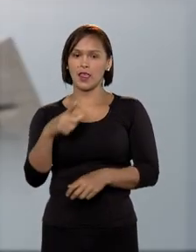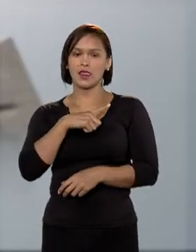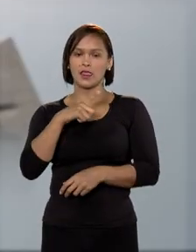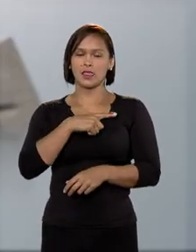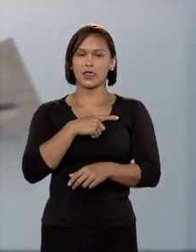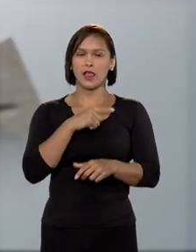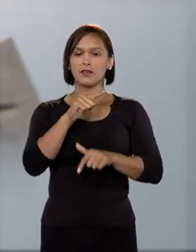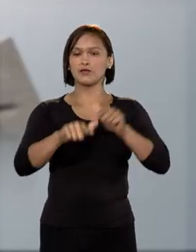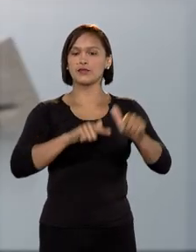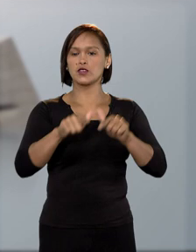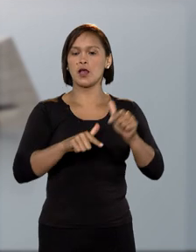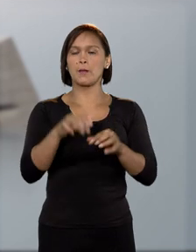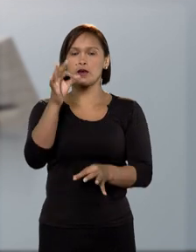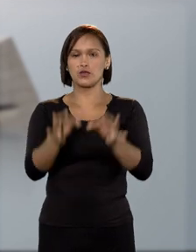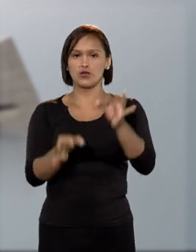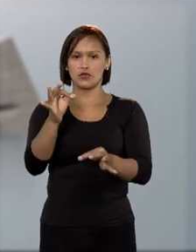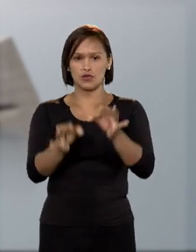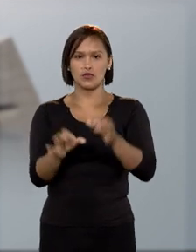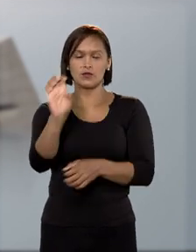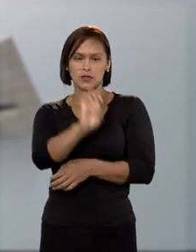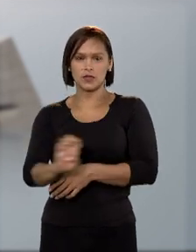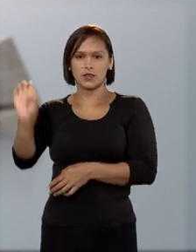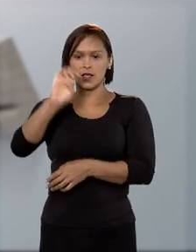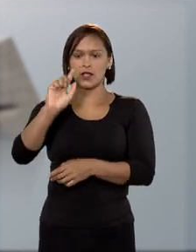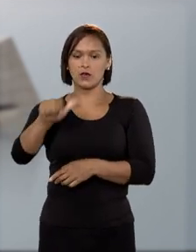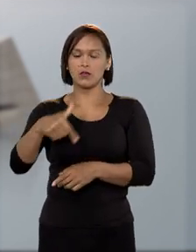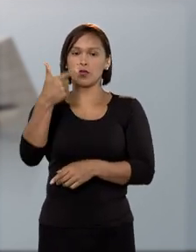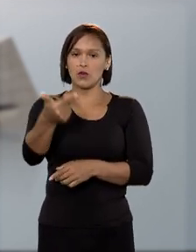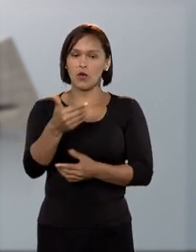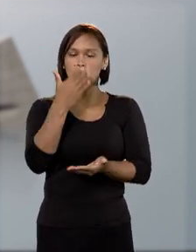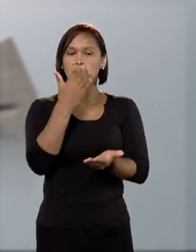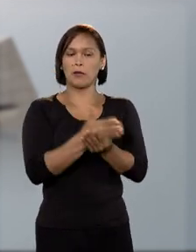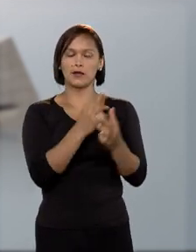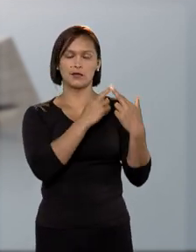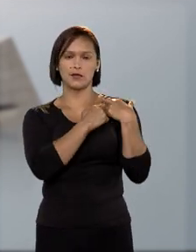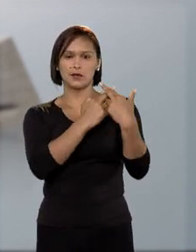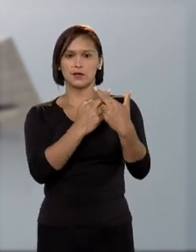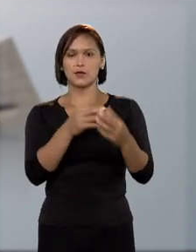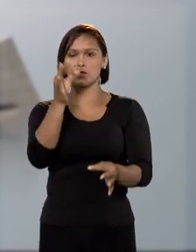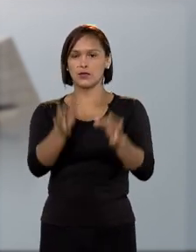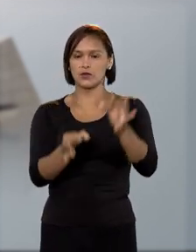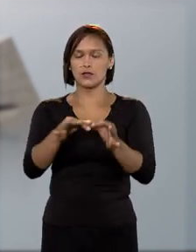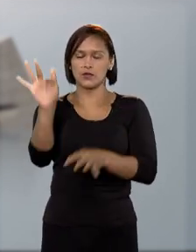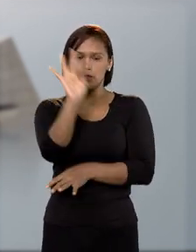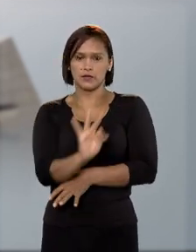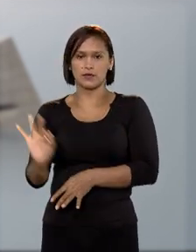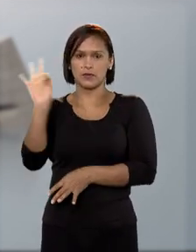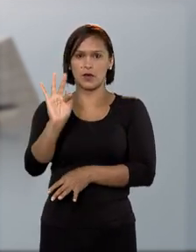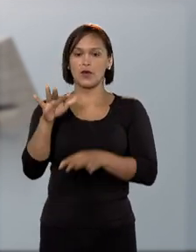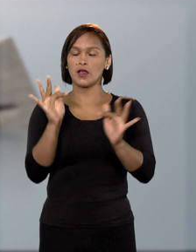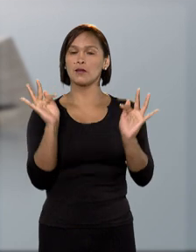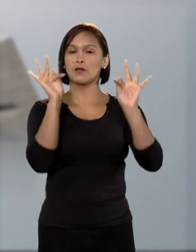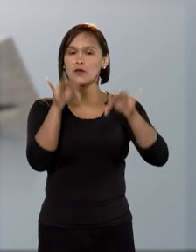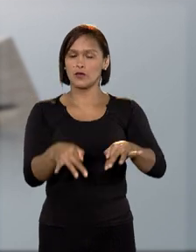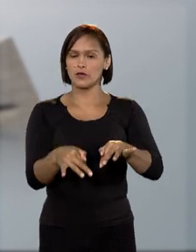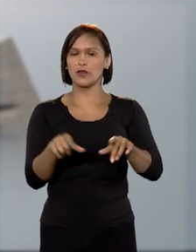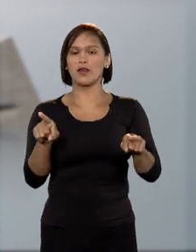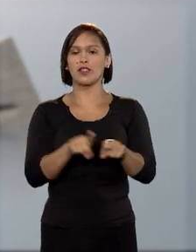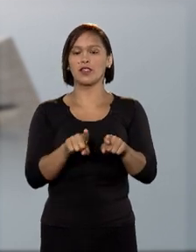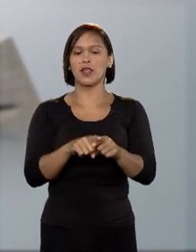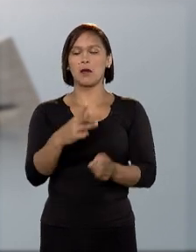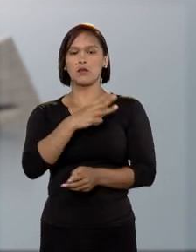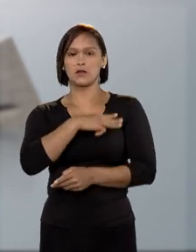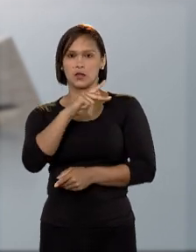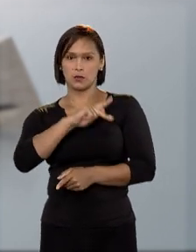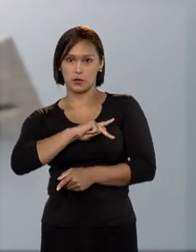é preenchido por membros da Justiça dos Estados, outra parte por representantes da Justiça Federal. A última é